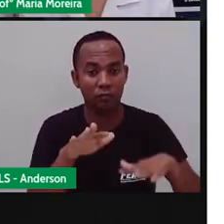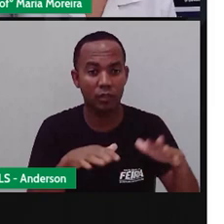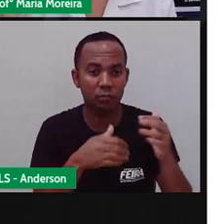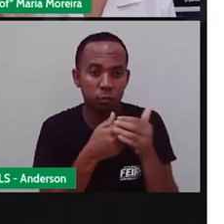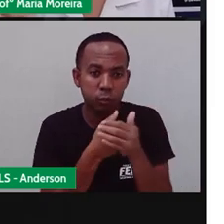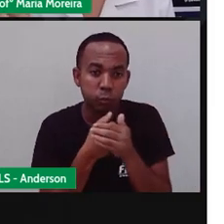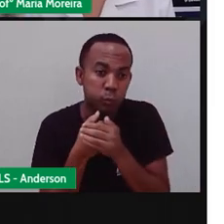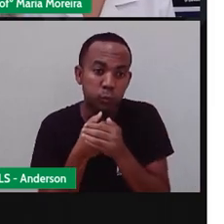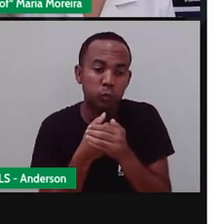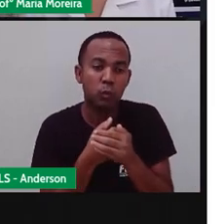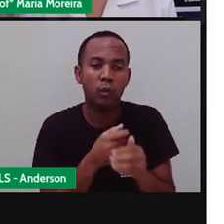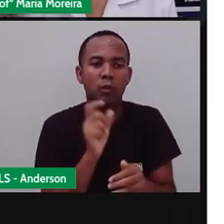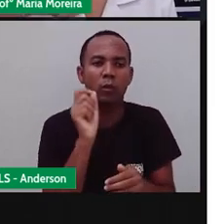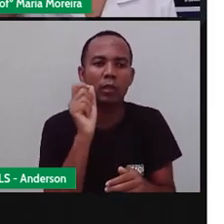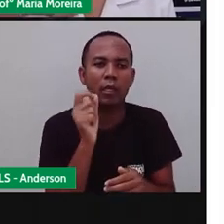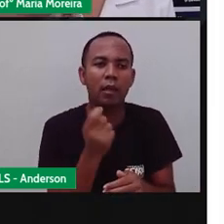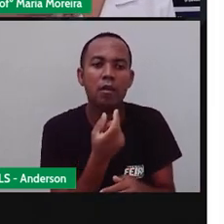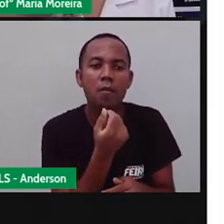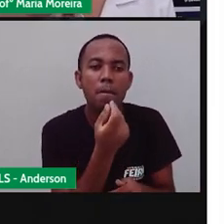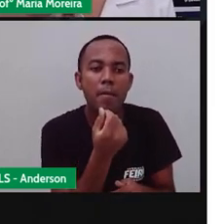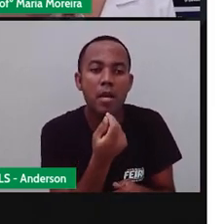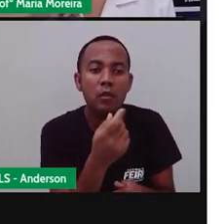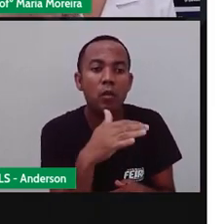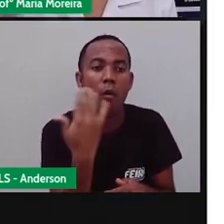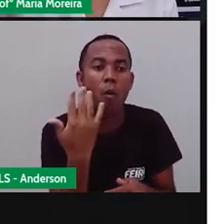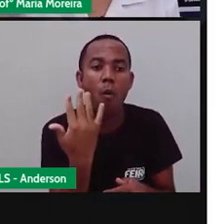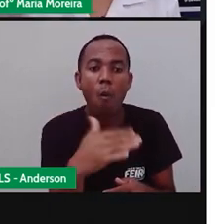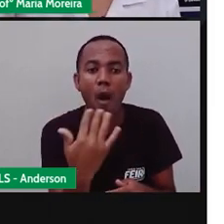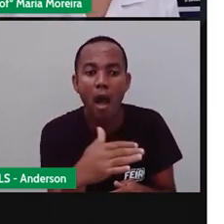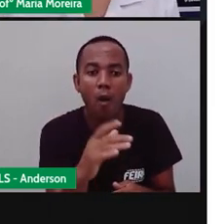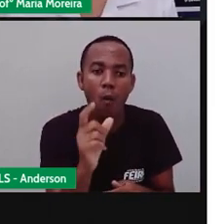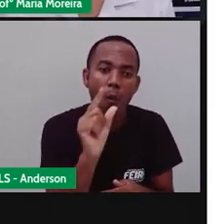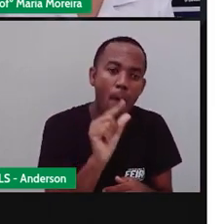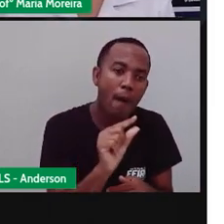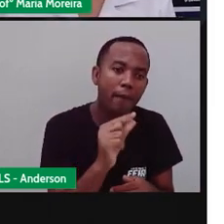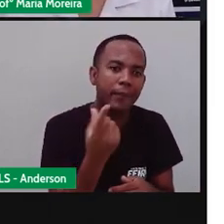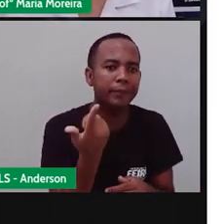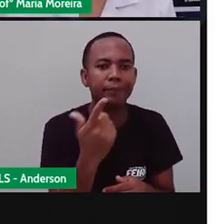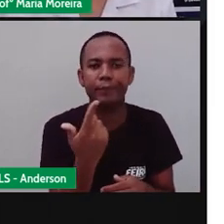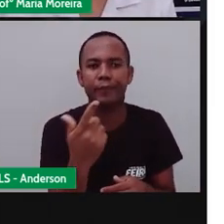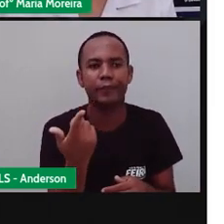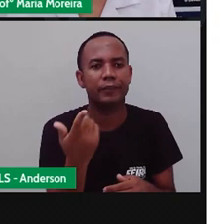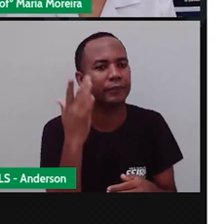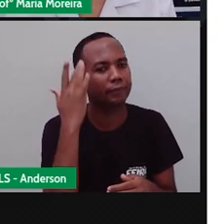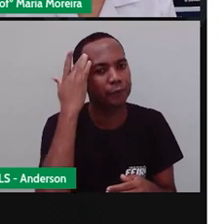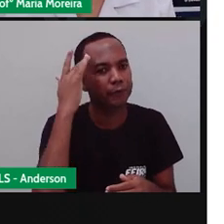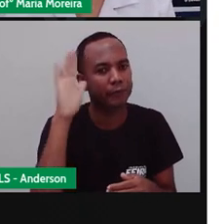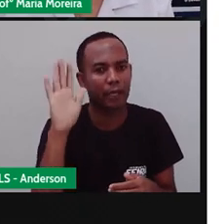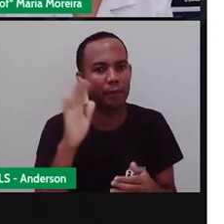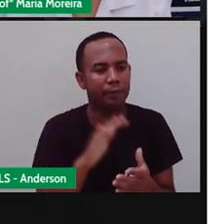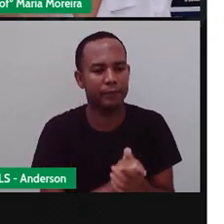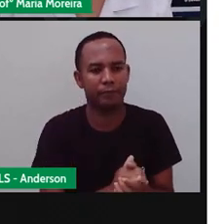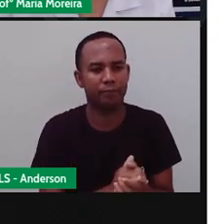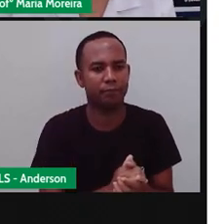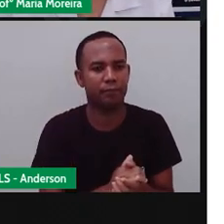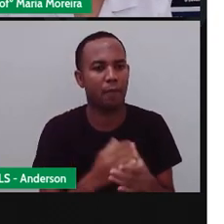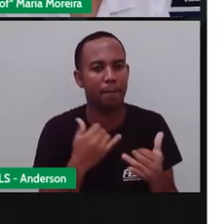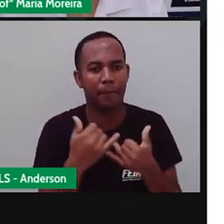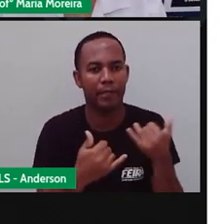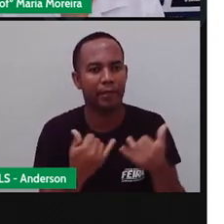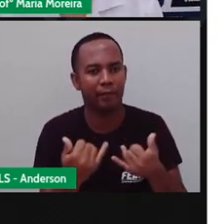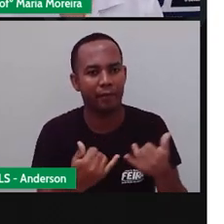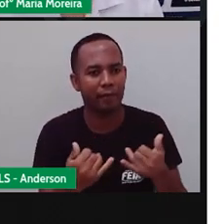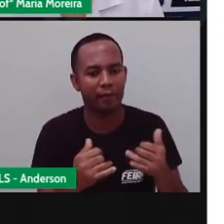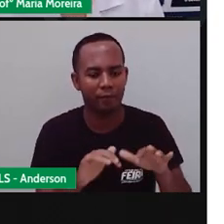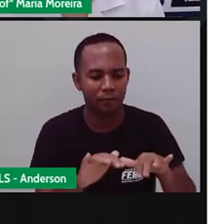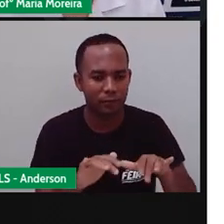porque não vem uma etiquetinha lá dizendo, ó, custa tanto, ó, porque a não está no banco imobiliário, né? E nenhum joguinho de compra